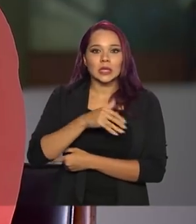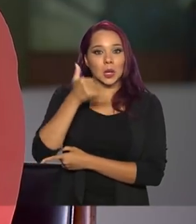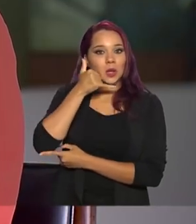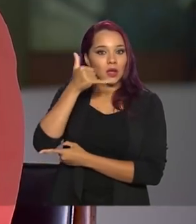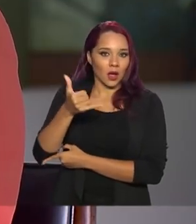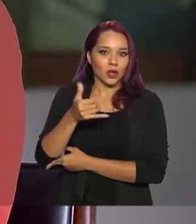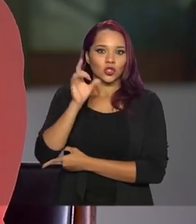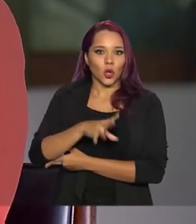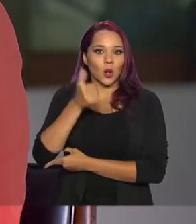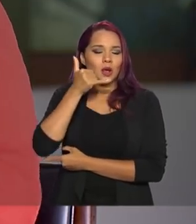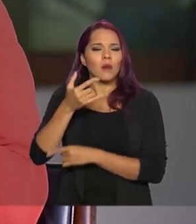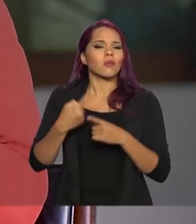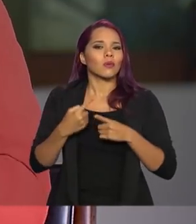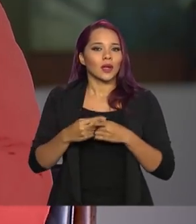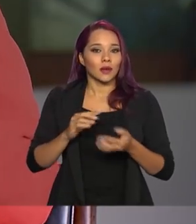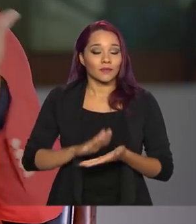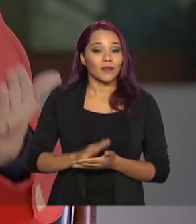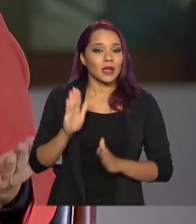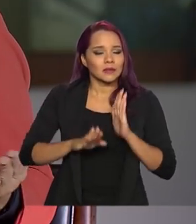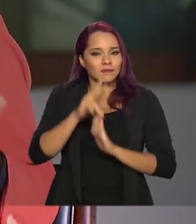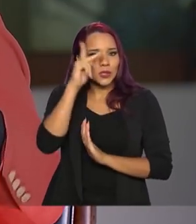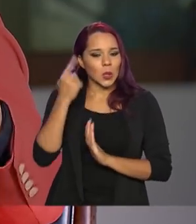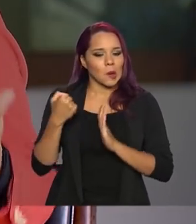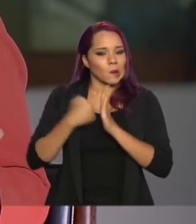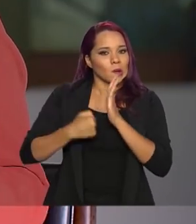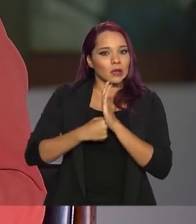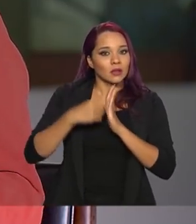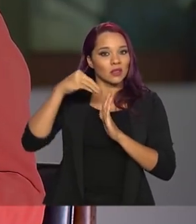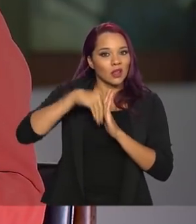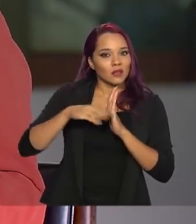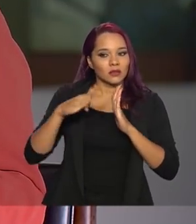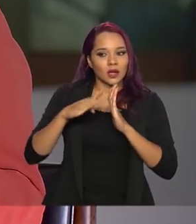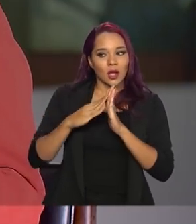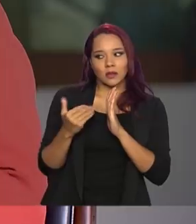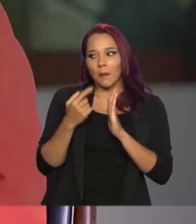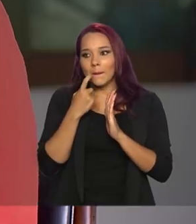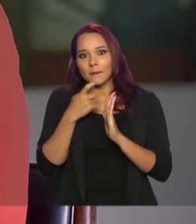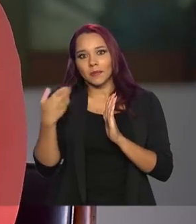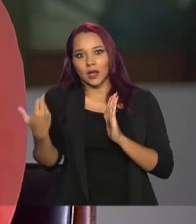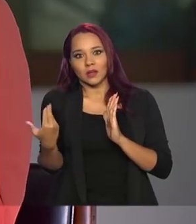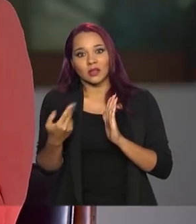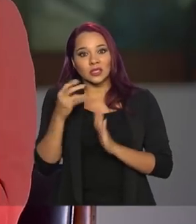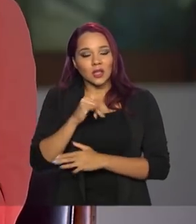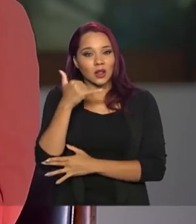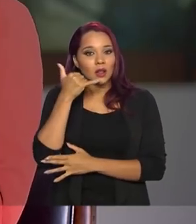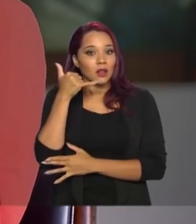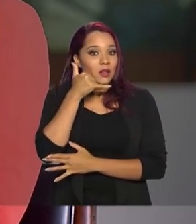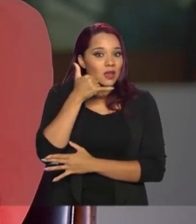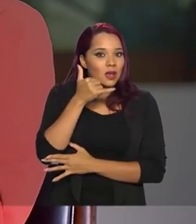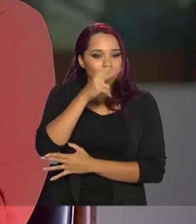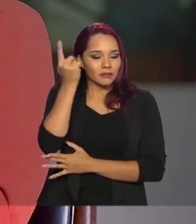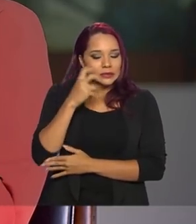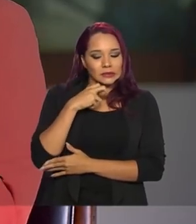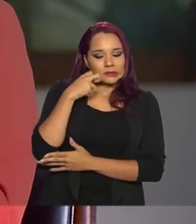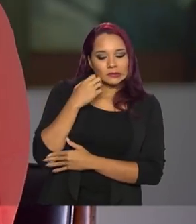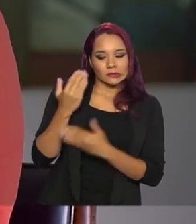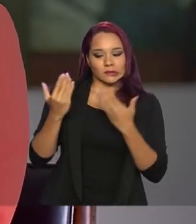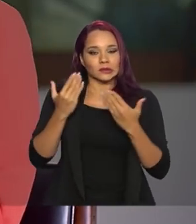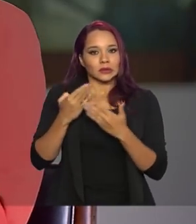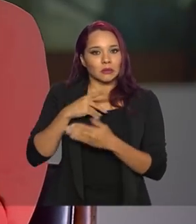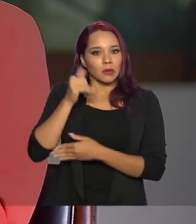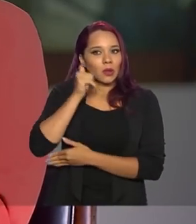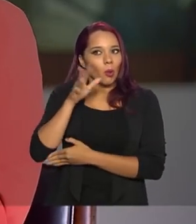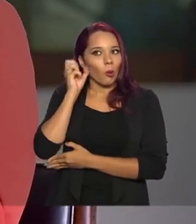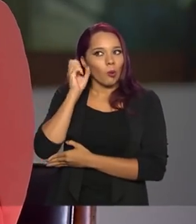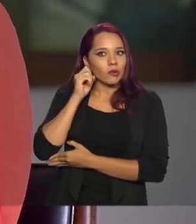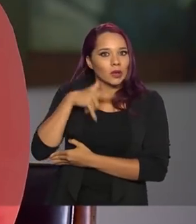Então, somente ligar. Por quê? Geralmente, a pessoa agressora está do lado dela. Então, ligar, às vezes, ela fica intimidada, ele vai ouvir